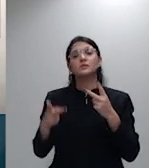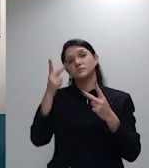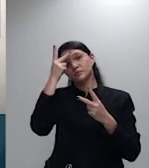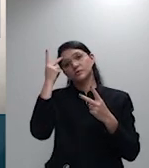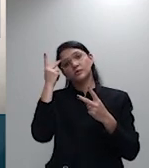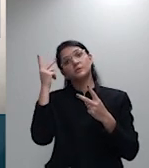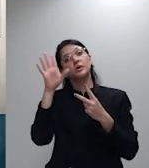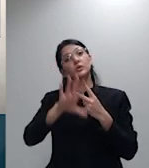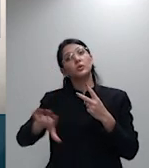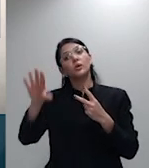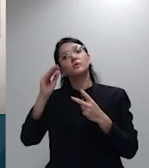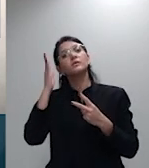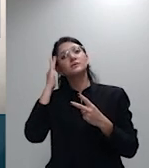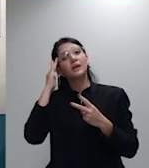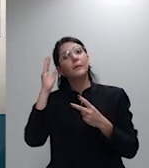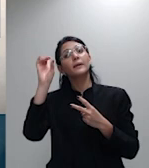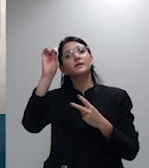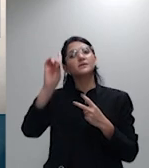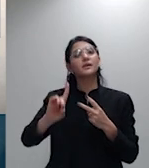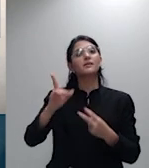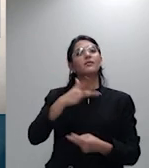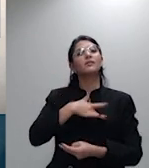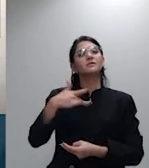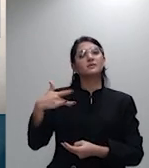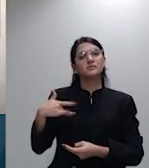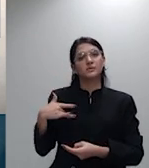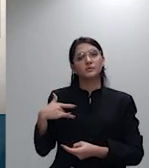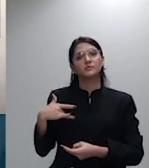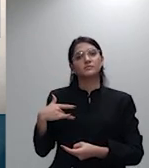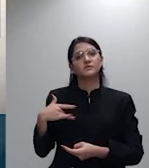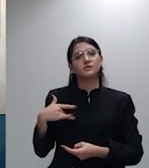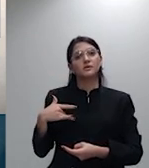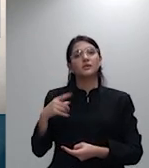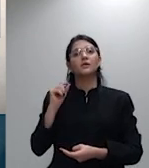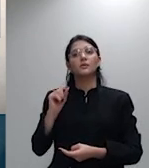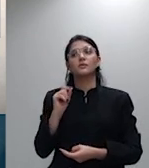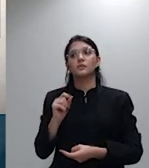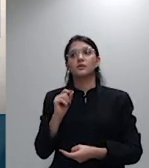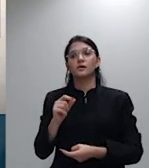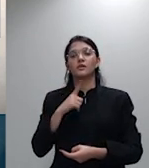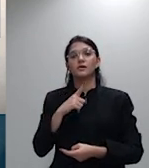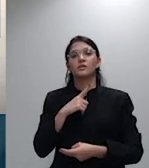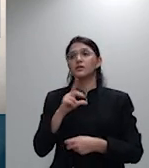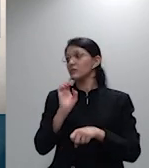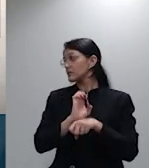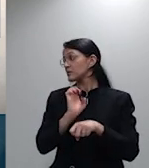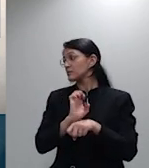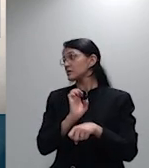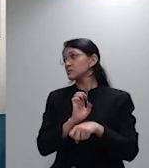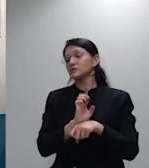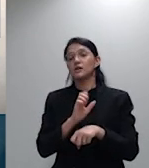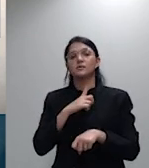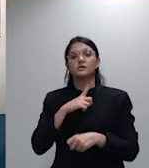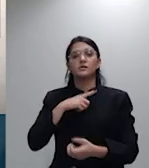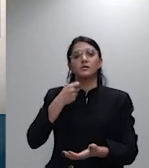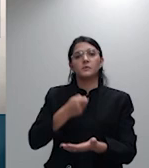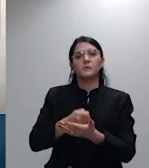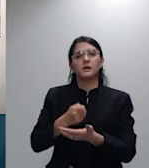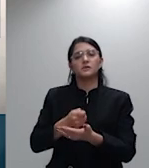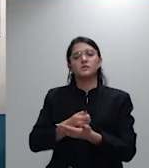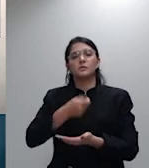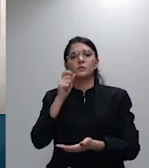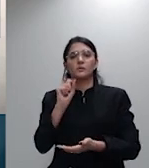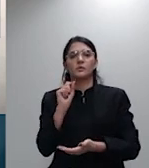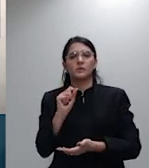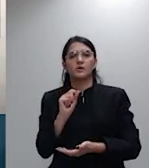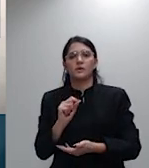gera para o Estado uma obrigação primária e o Estado como não pode o Estado como não pode atender